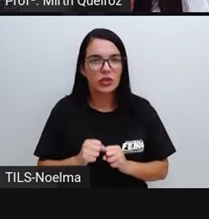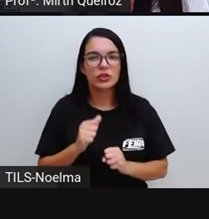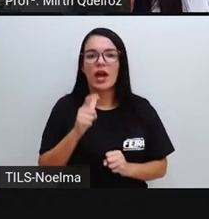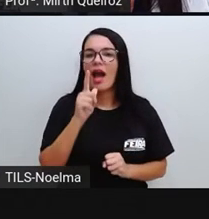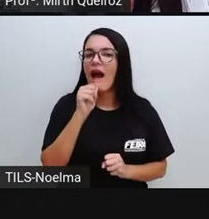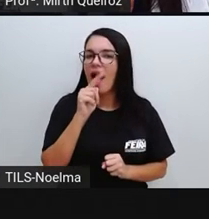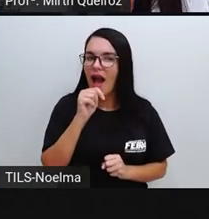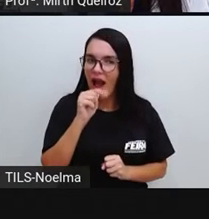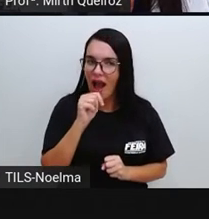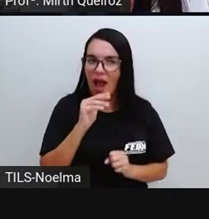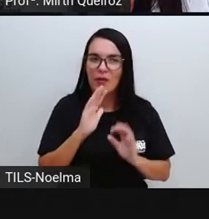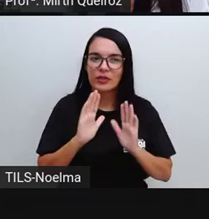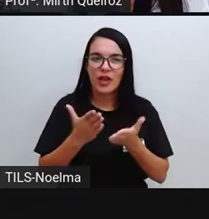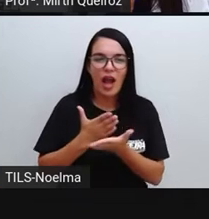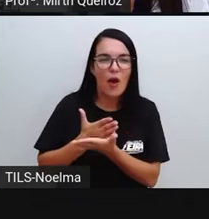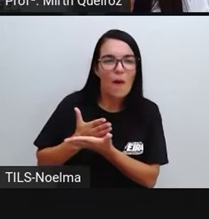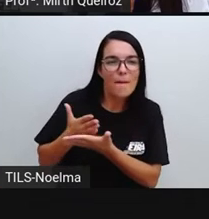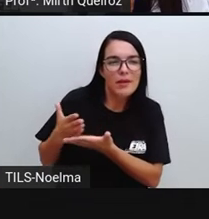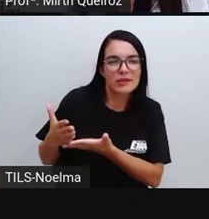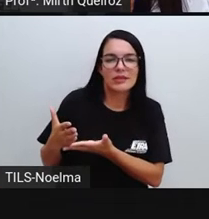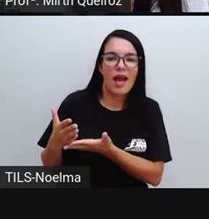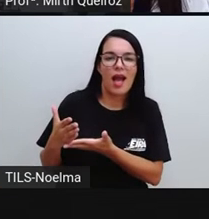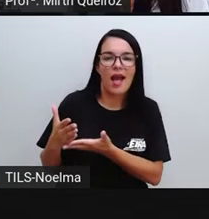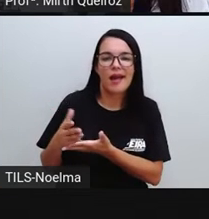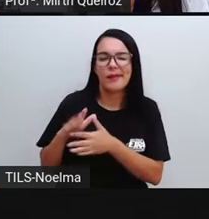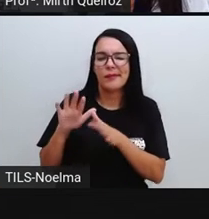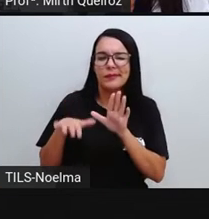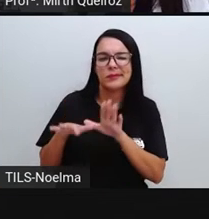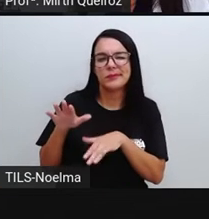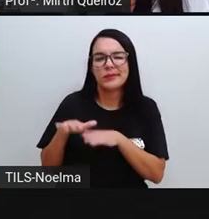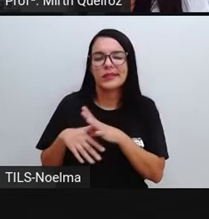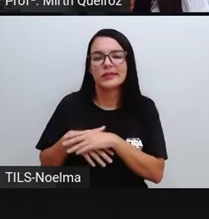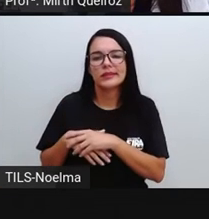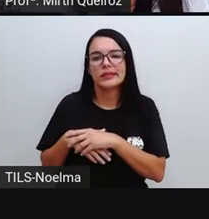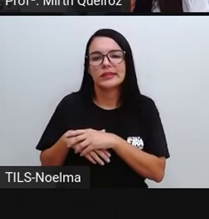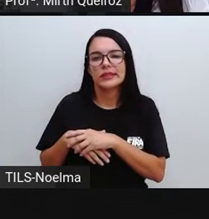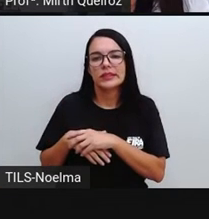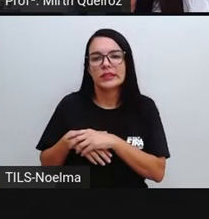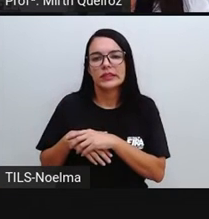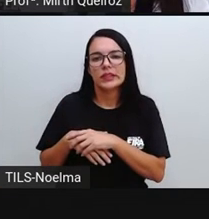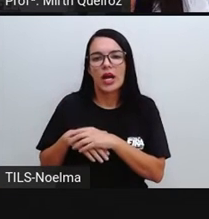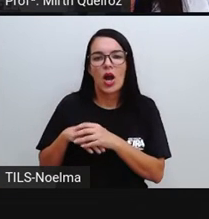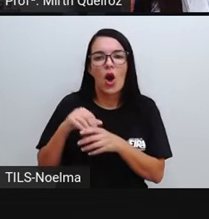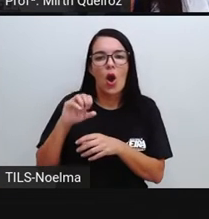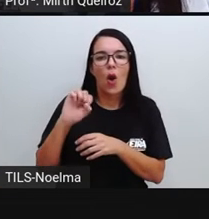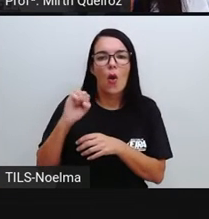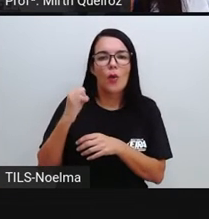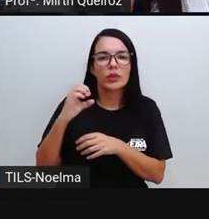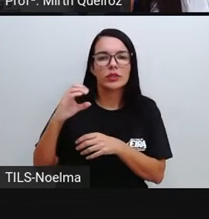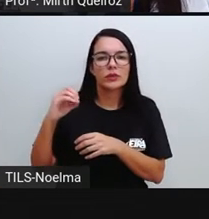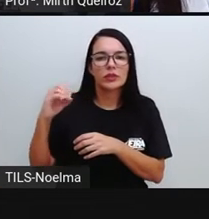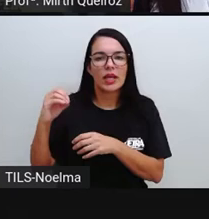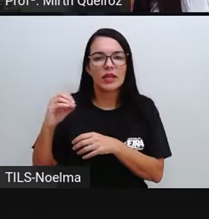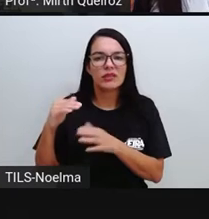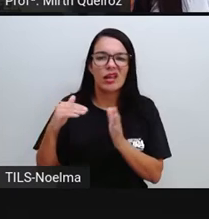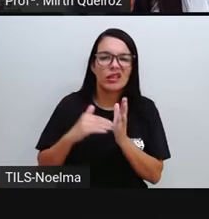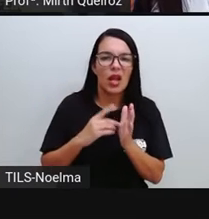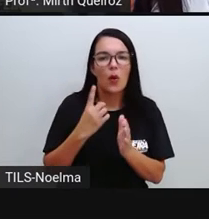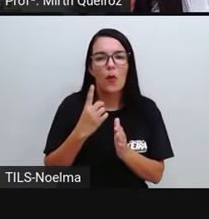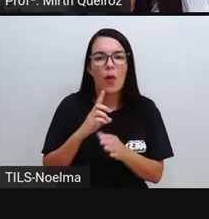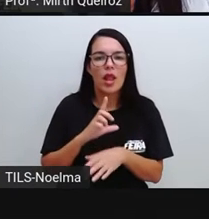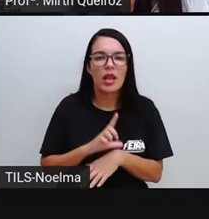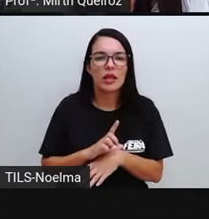A água Geralmente Nessa faixa etária É de 800 a 1 litro De água